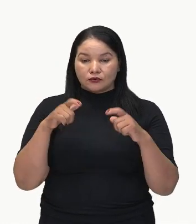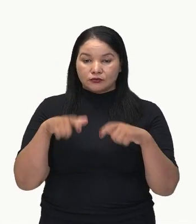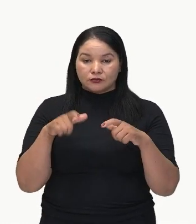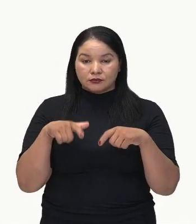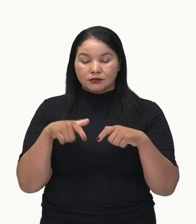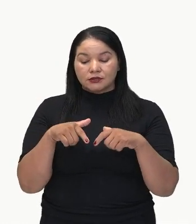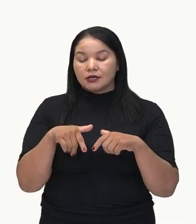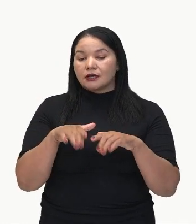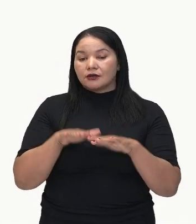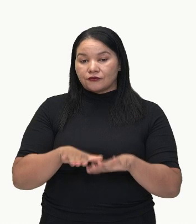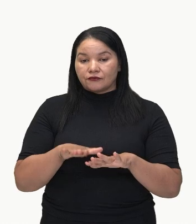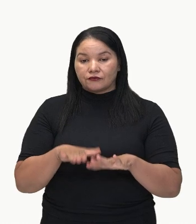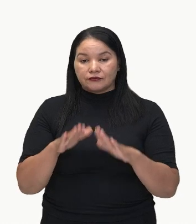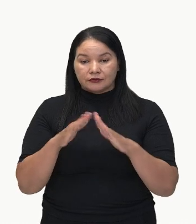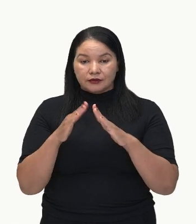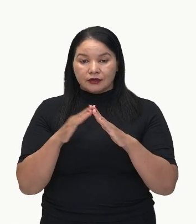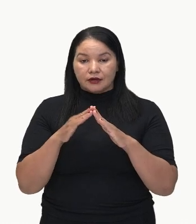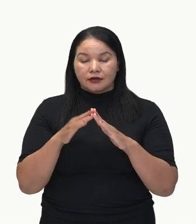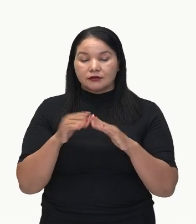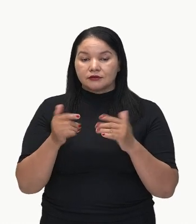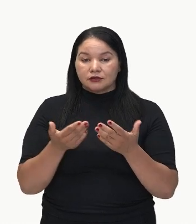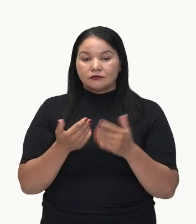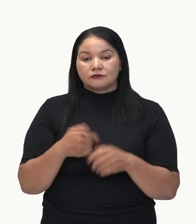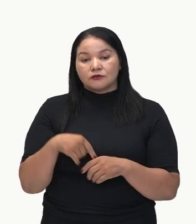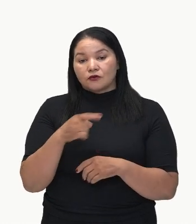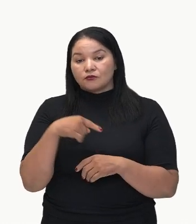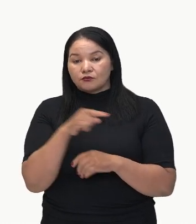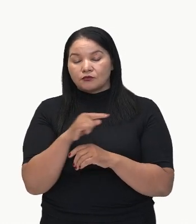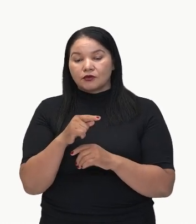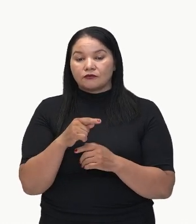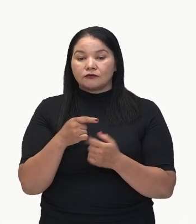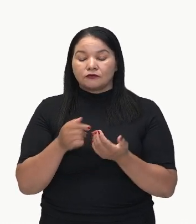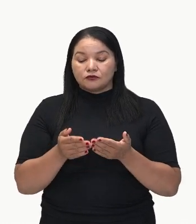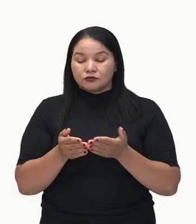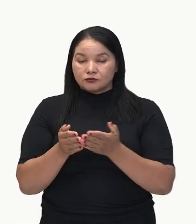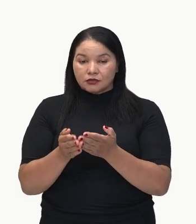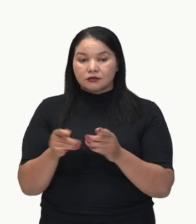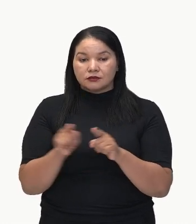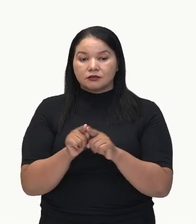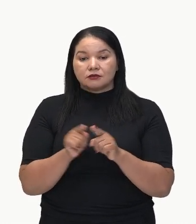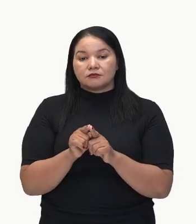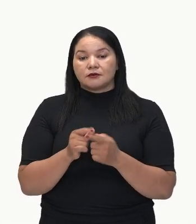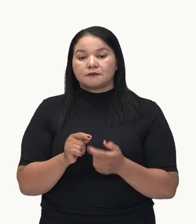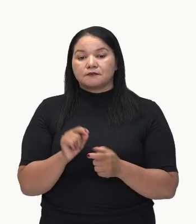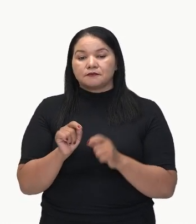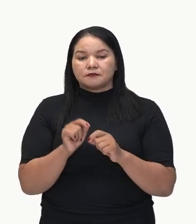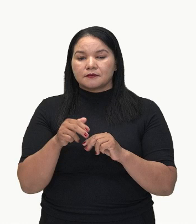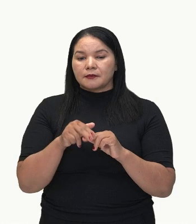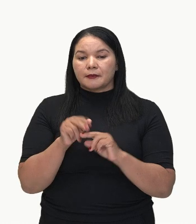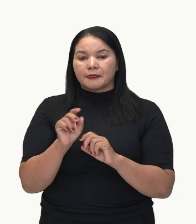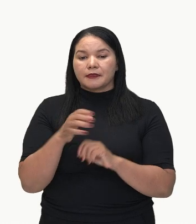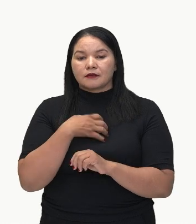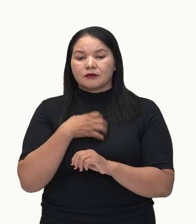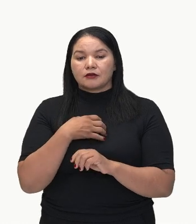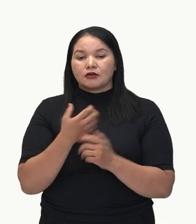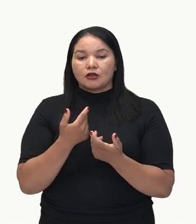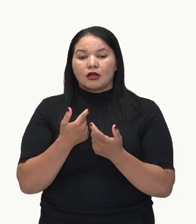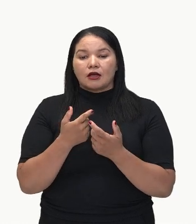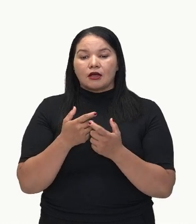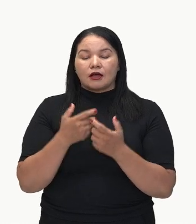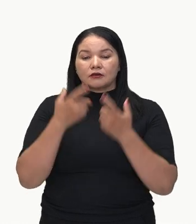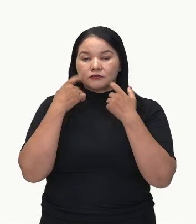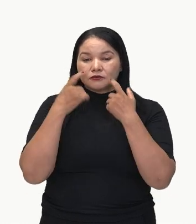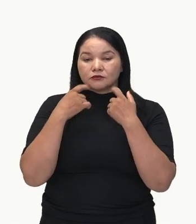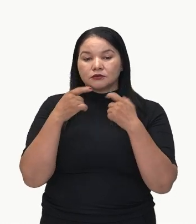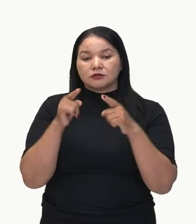Então, notem aí. Lugar, meio. Fui de barco. E modo. Chegou aos prantos. Tratou os alunos com carinho. Então, notem aí que essas